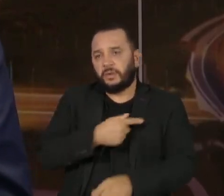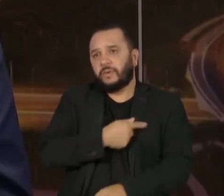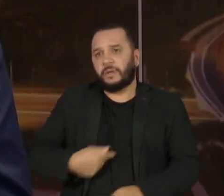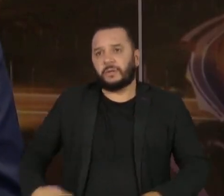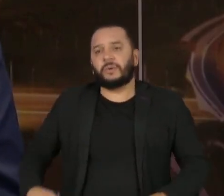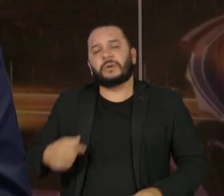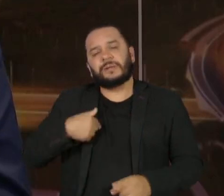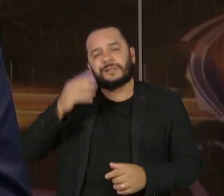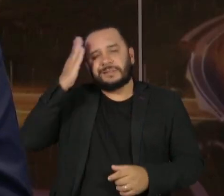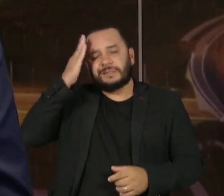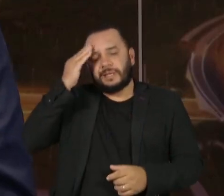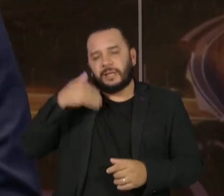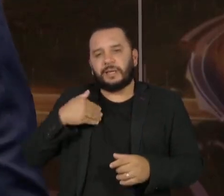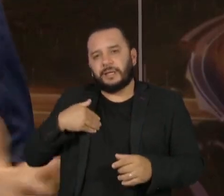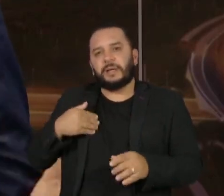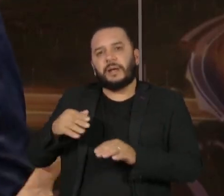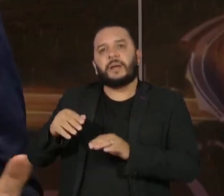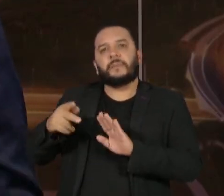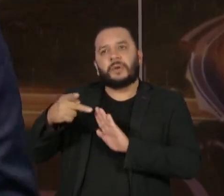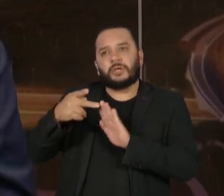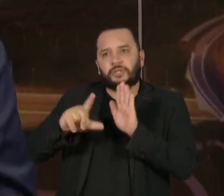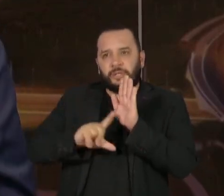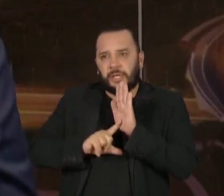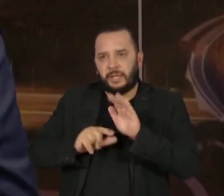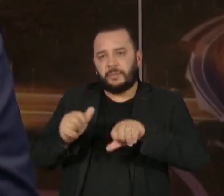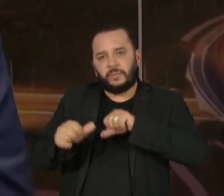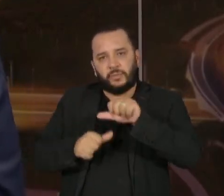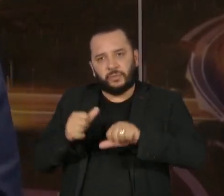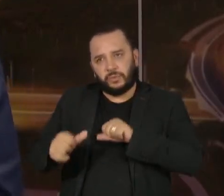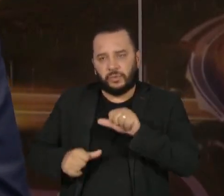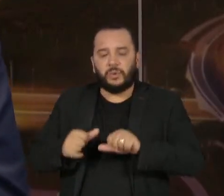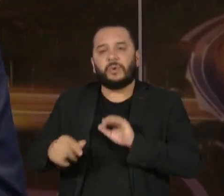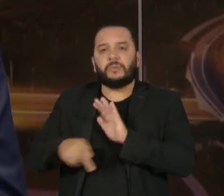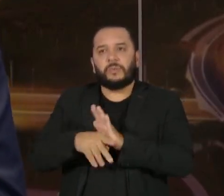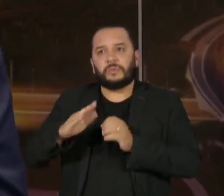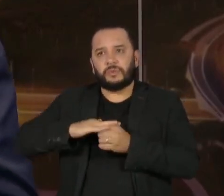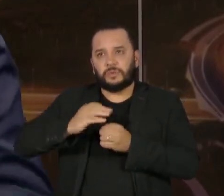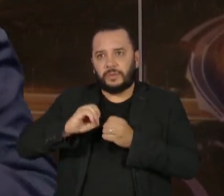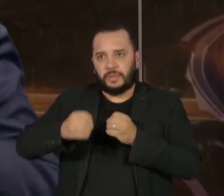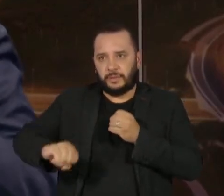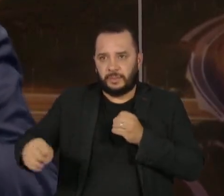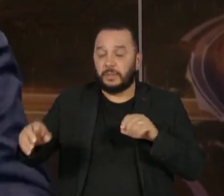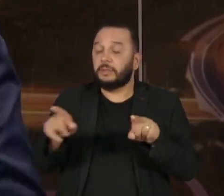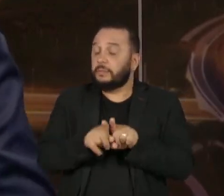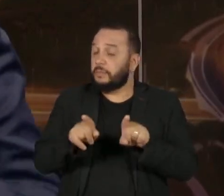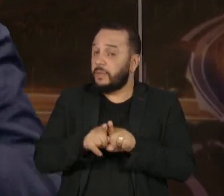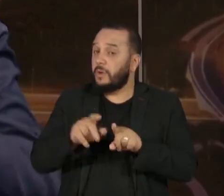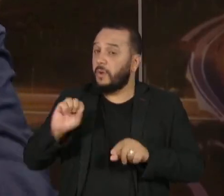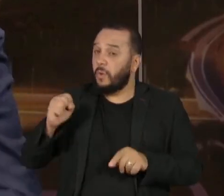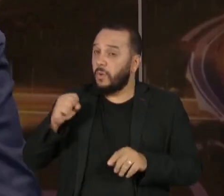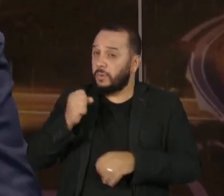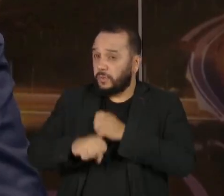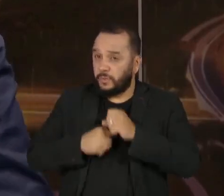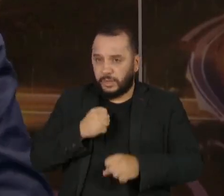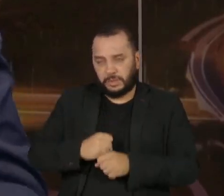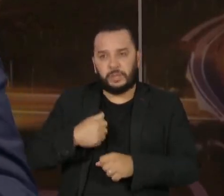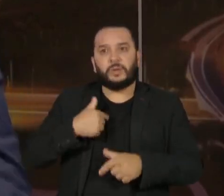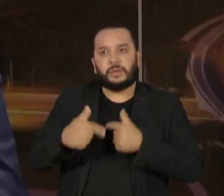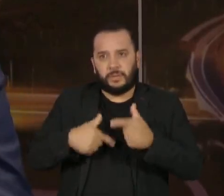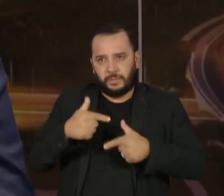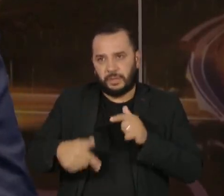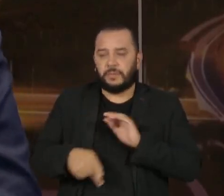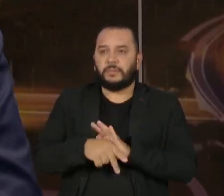dos projetos de lei que alteraram o saneamento. E, mais recentemente, oito anos como governador, participei diretamente,